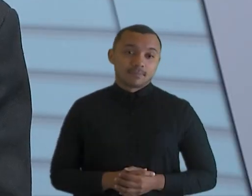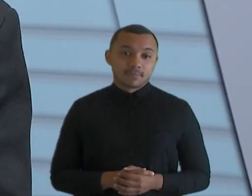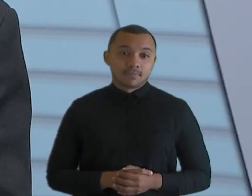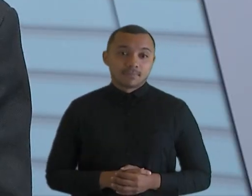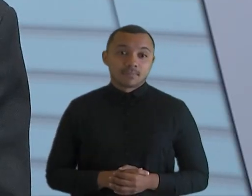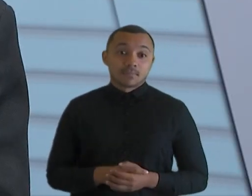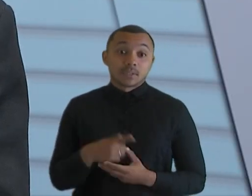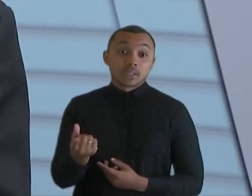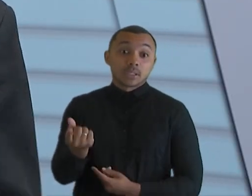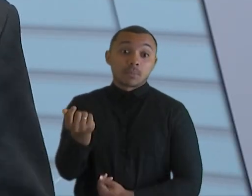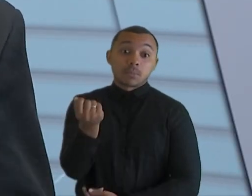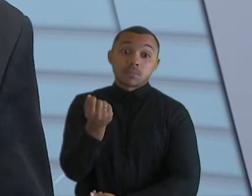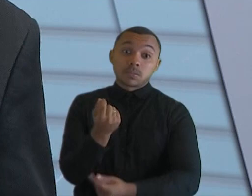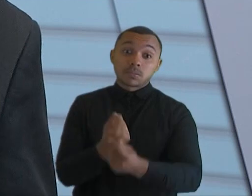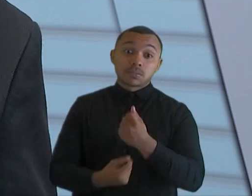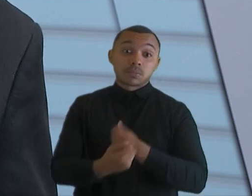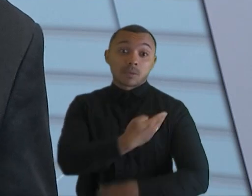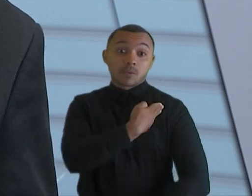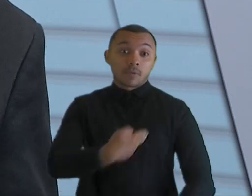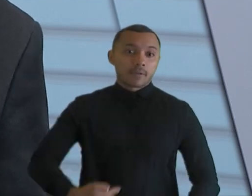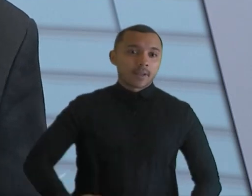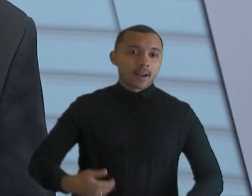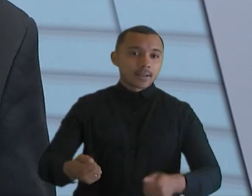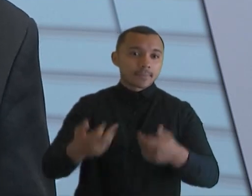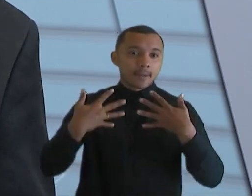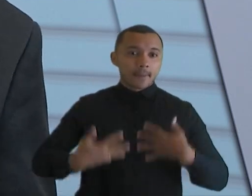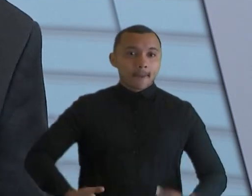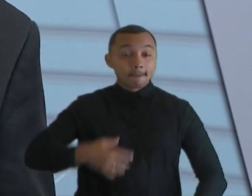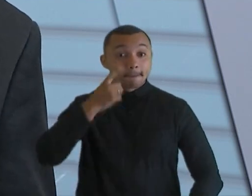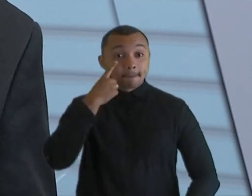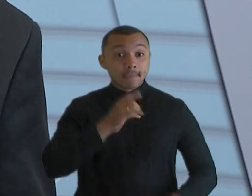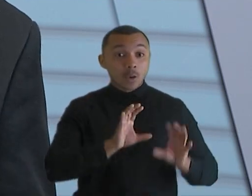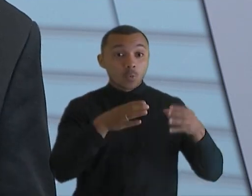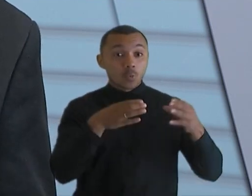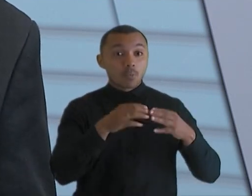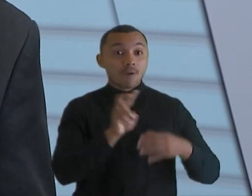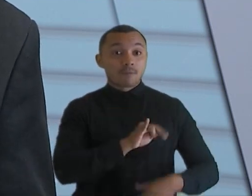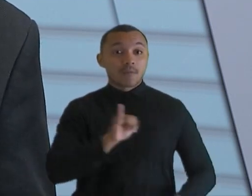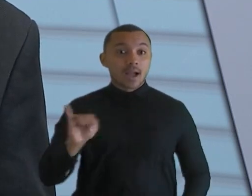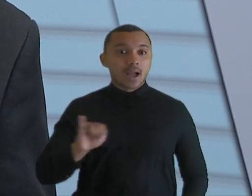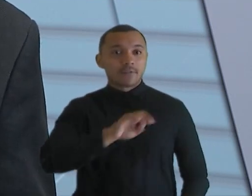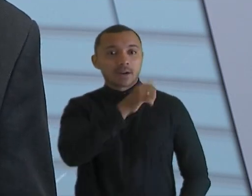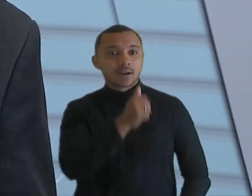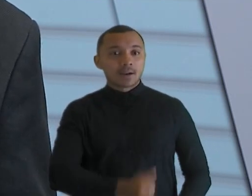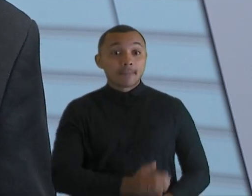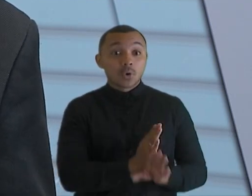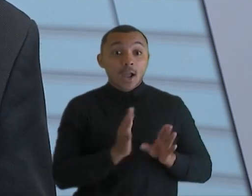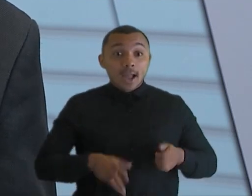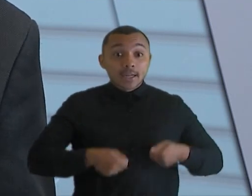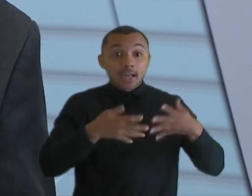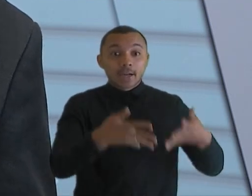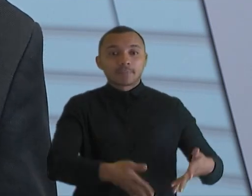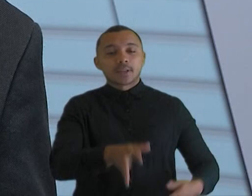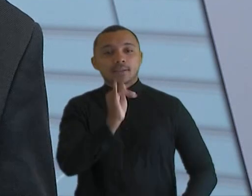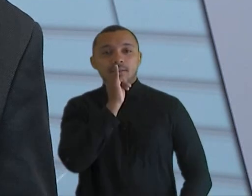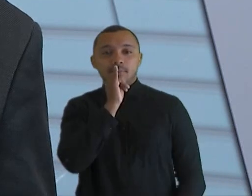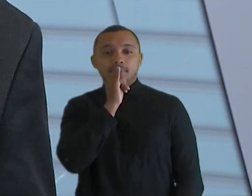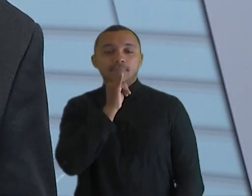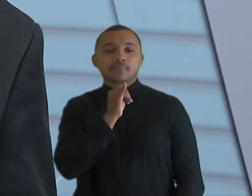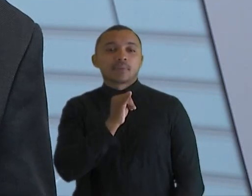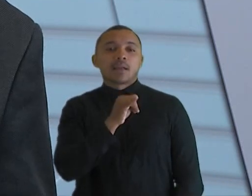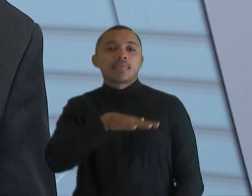de governo que o falou, o tribunal avalia, por exemplo, o nível de gasto determinado. Por exemplo, saúde.